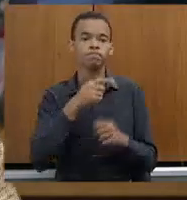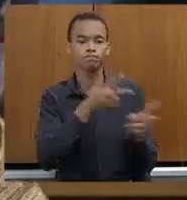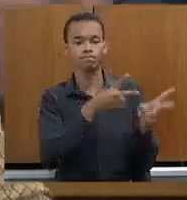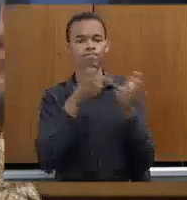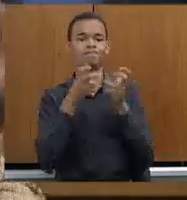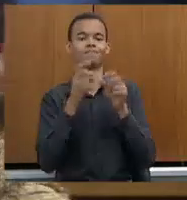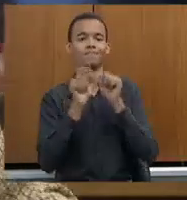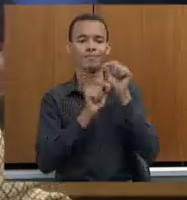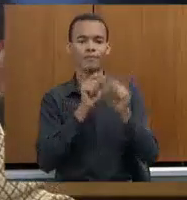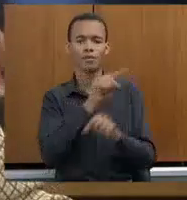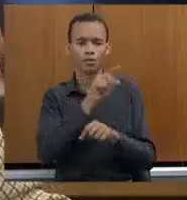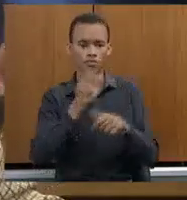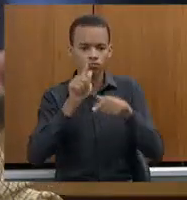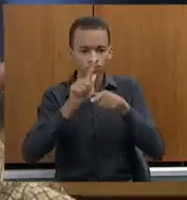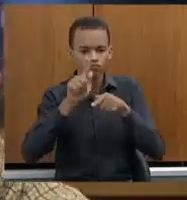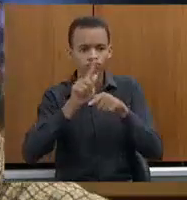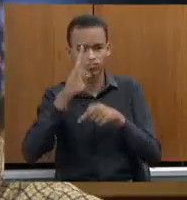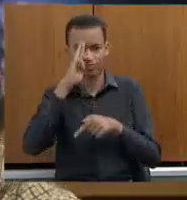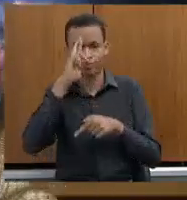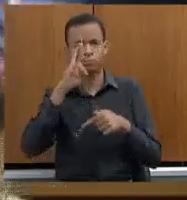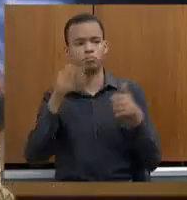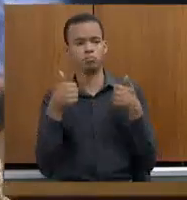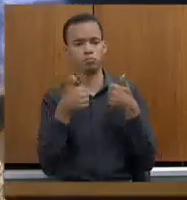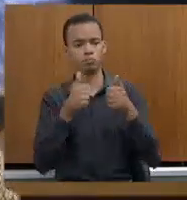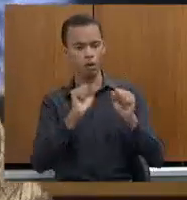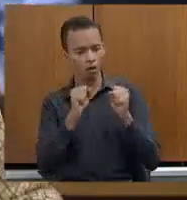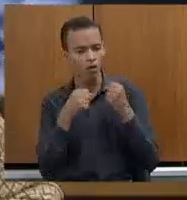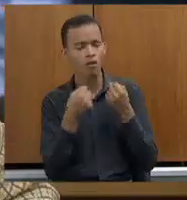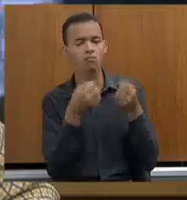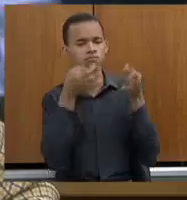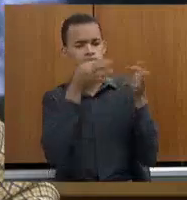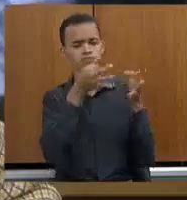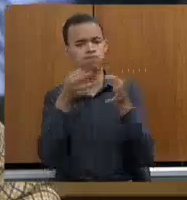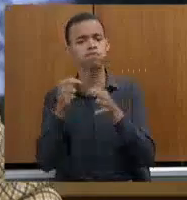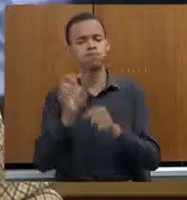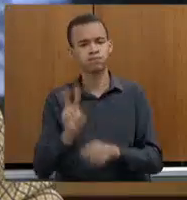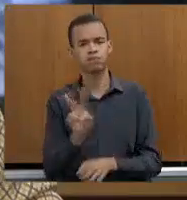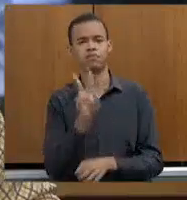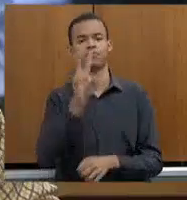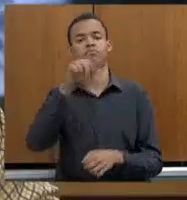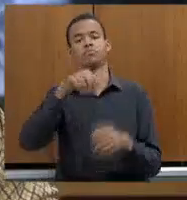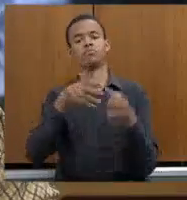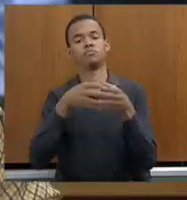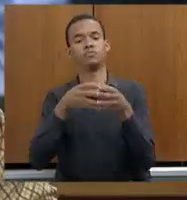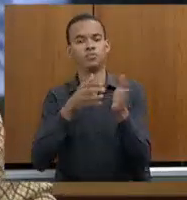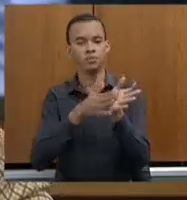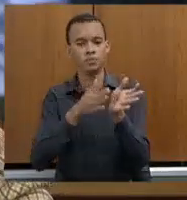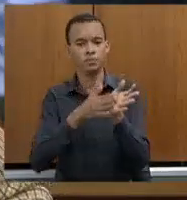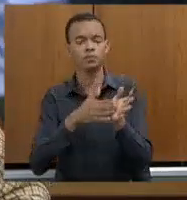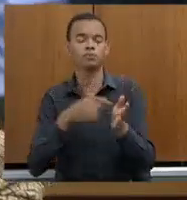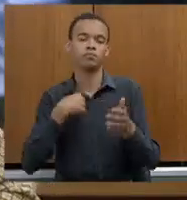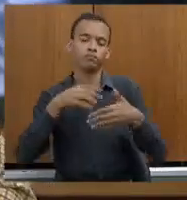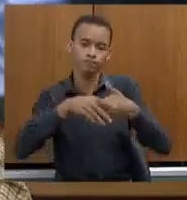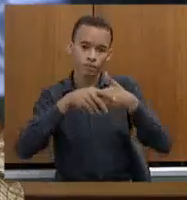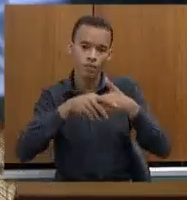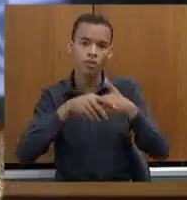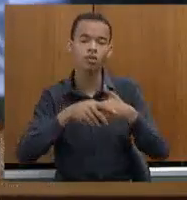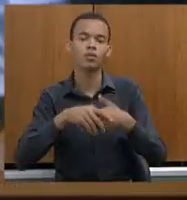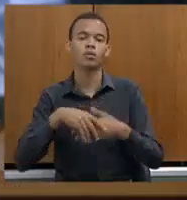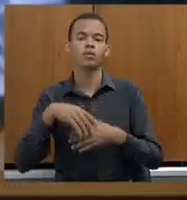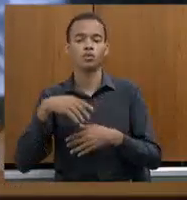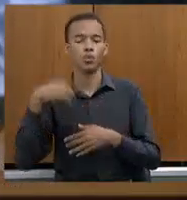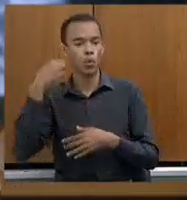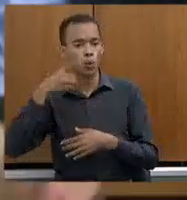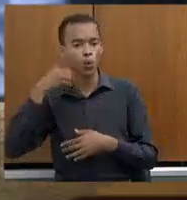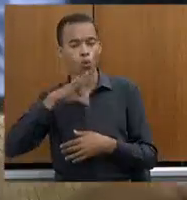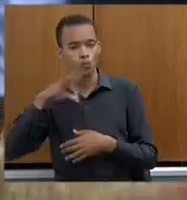liderança, o empenho e a valorização dessa comissão. Então, cumprimento em nome dos dois, todos os